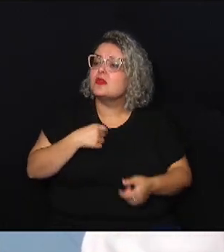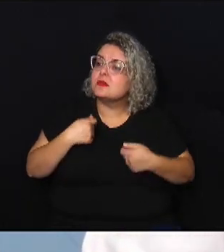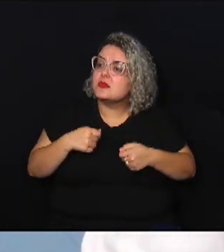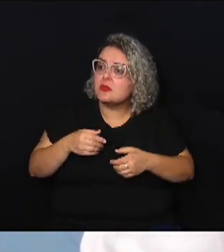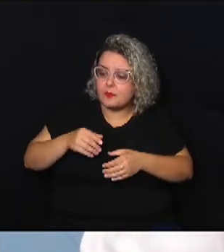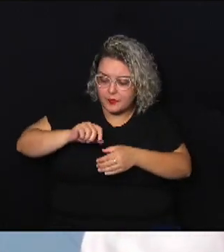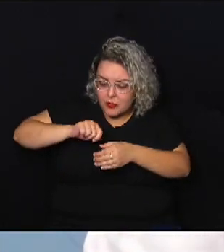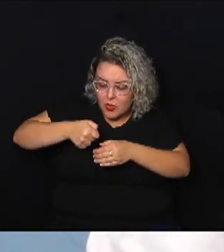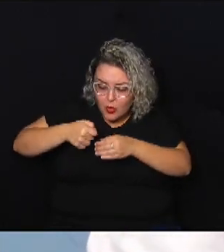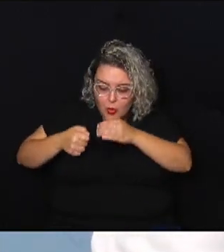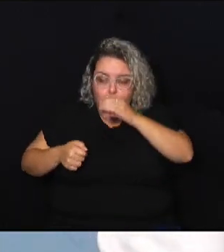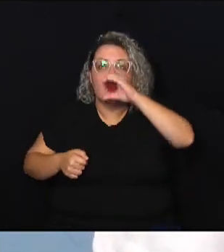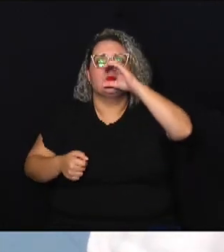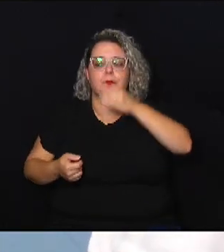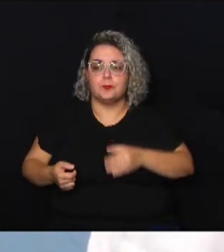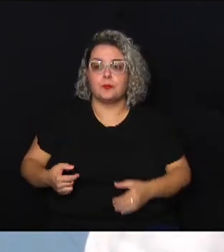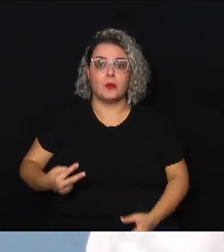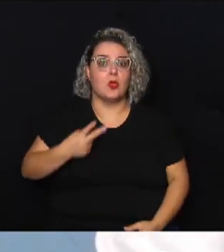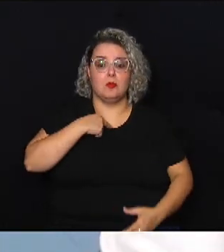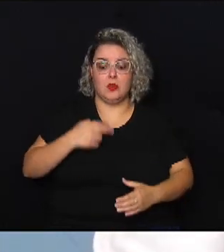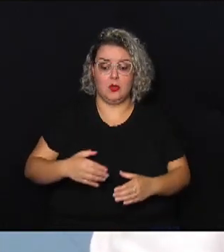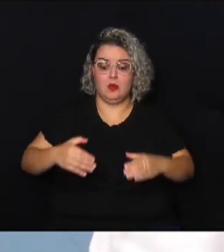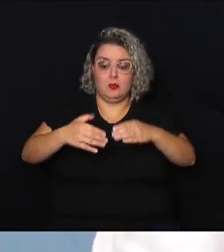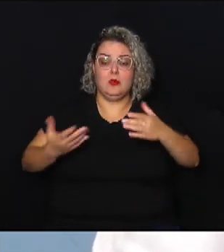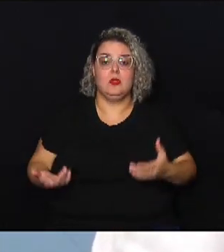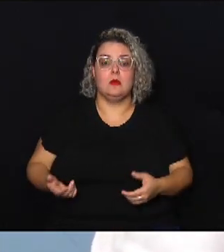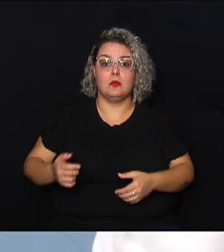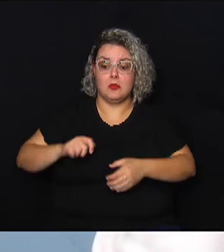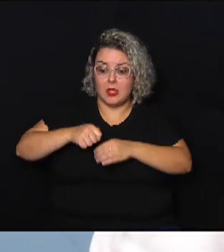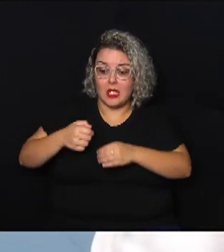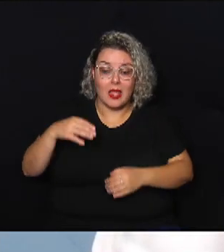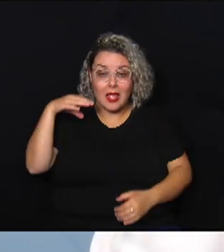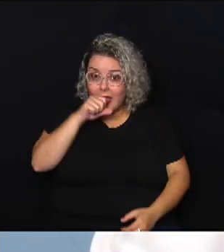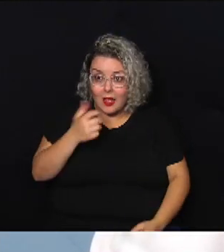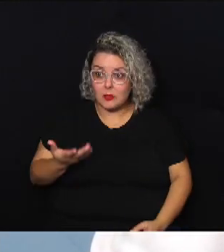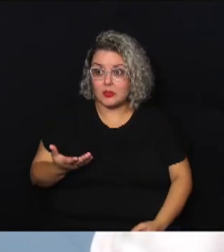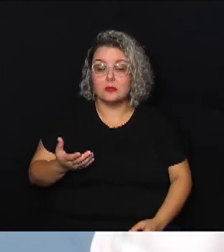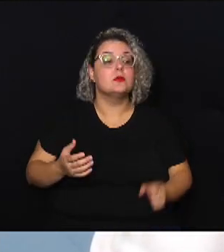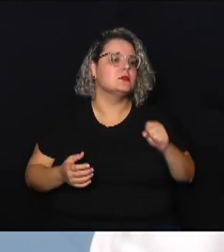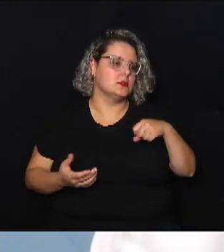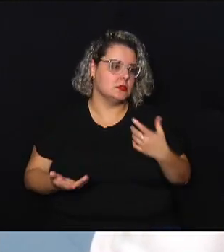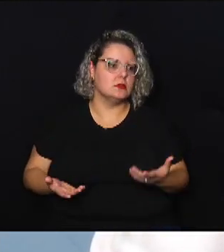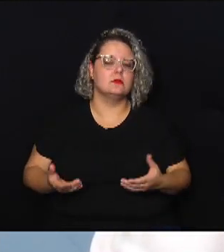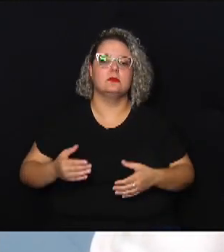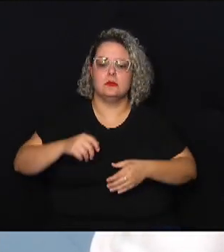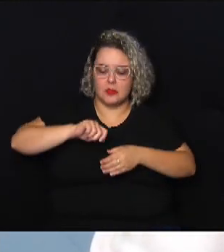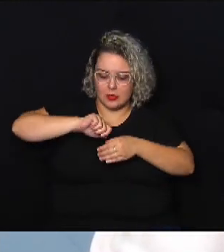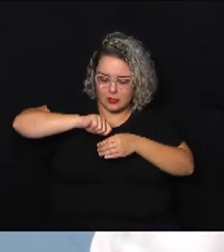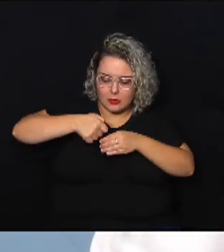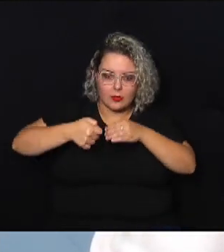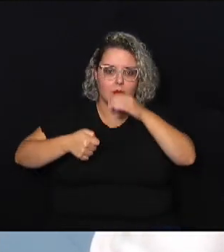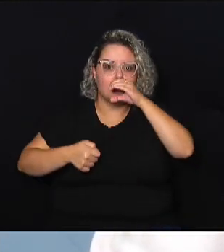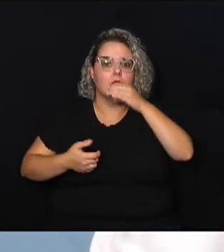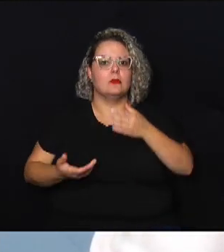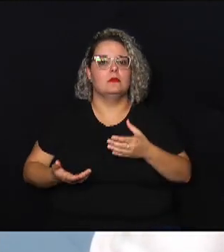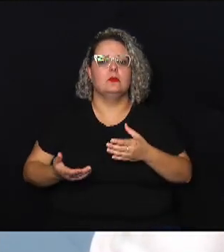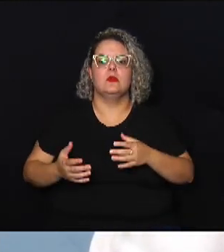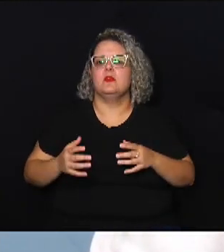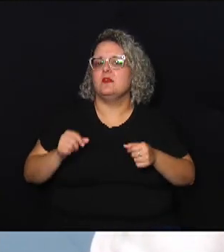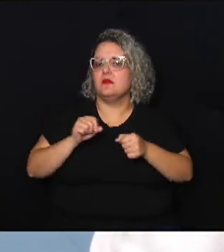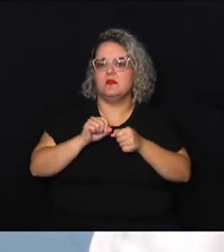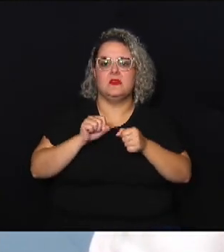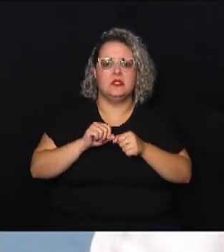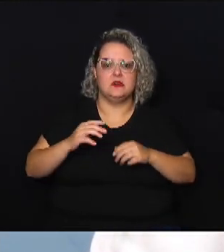não podemos enviar em galões eles precisam ter coisa prática sim e ele enviou tudo em copo envasaram fizeram um